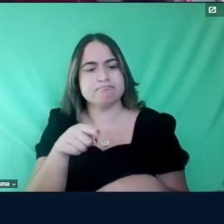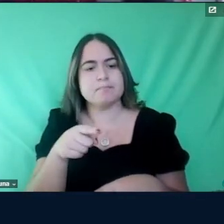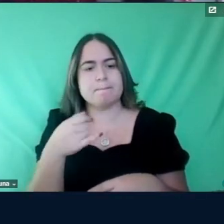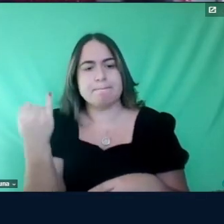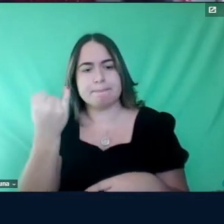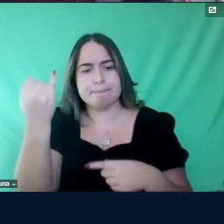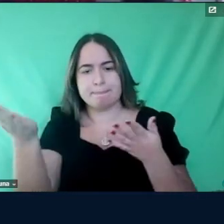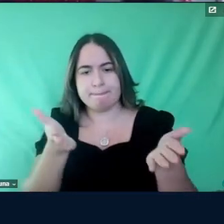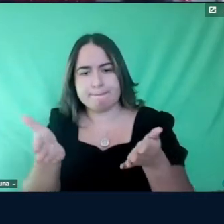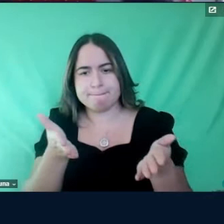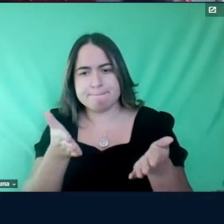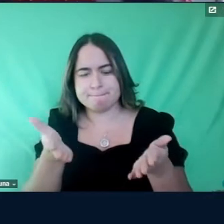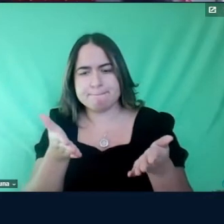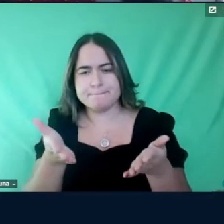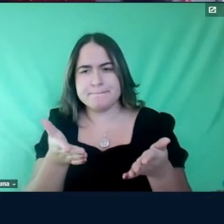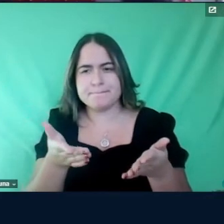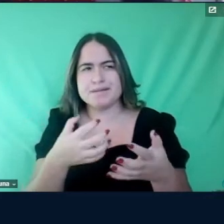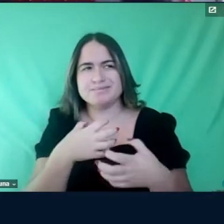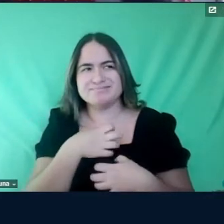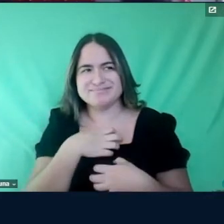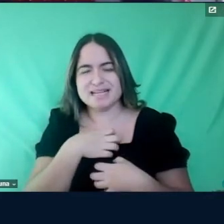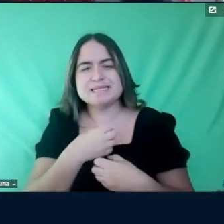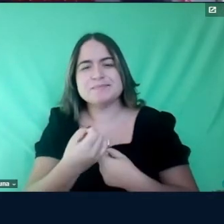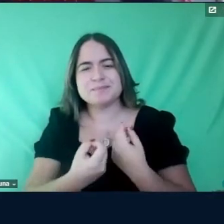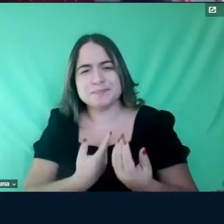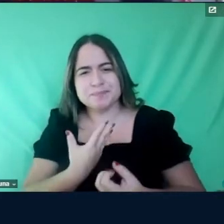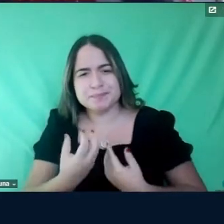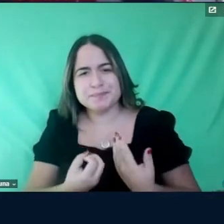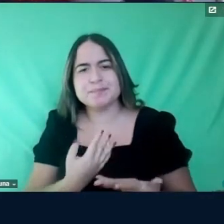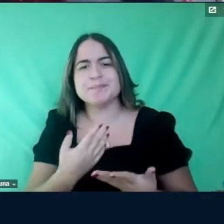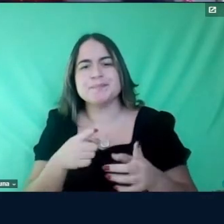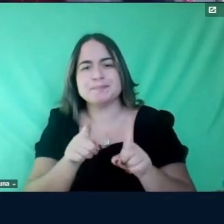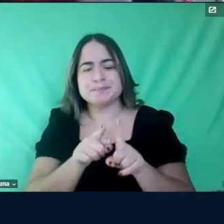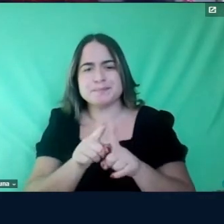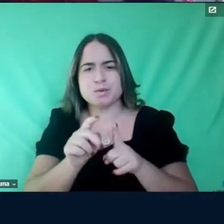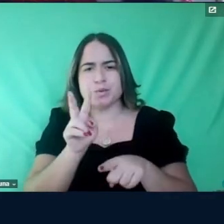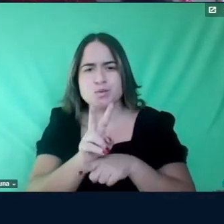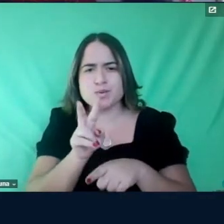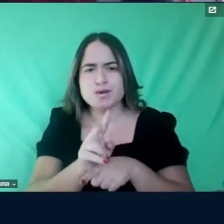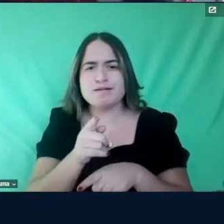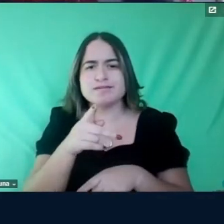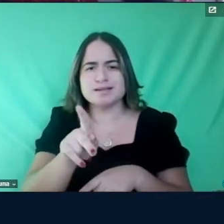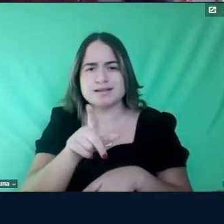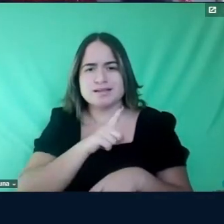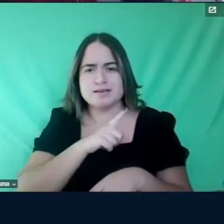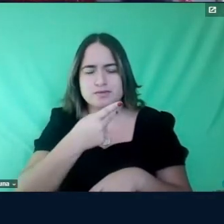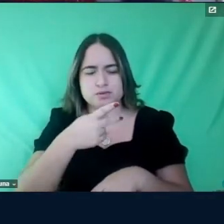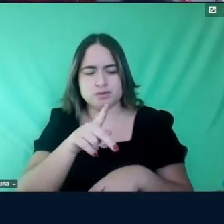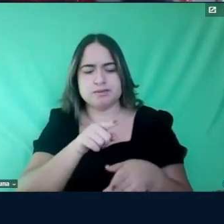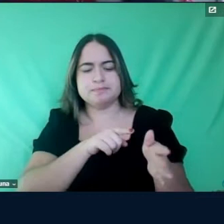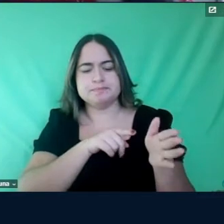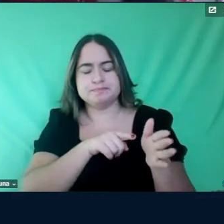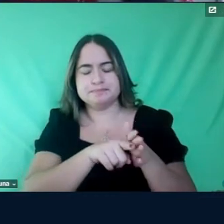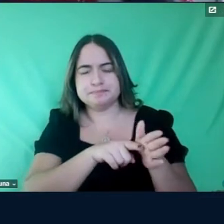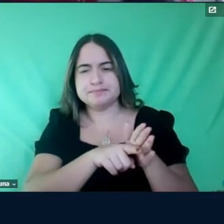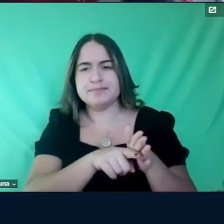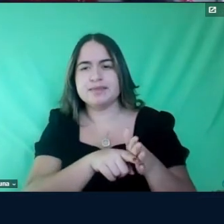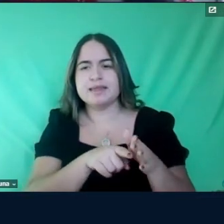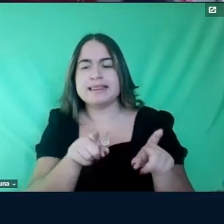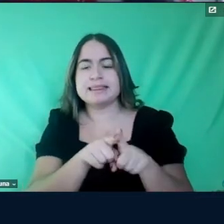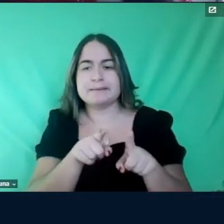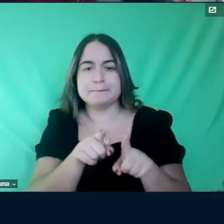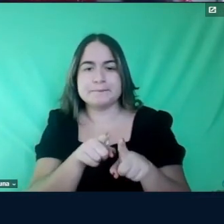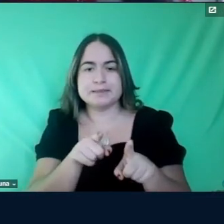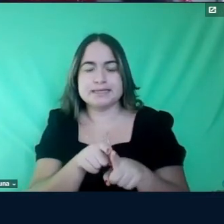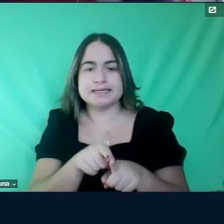ineditismo, pela sensibilidade, pelo cuidado que você teve com as suas participantes, pela expertice e